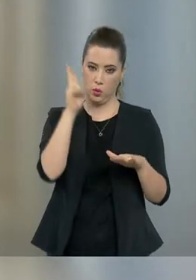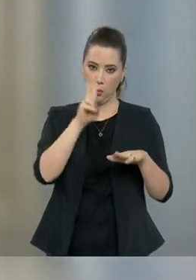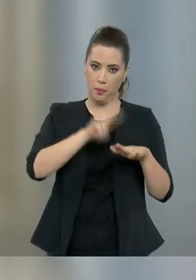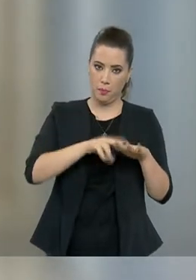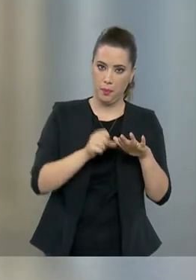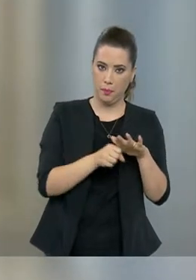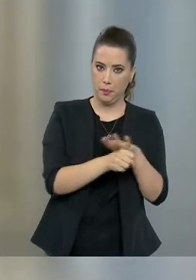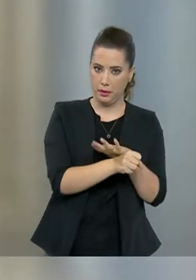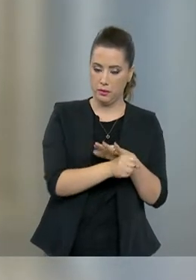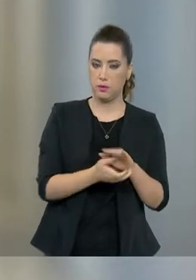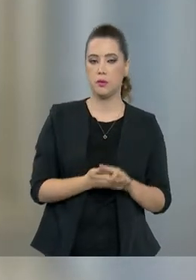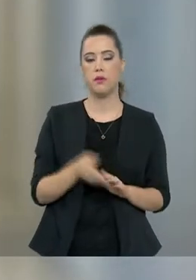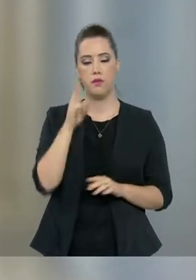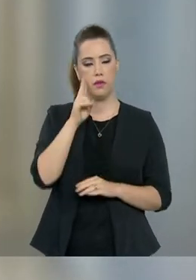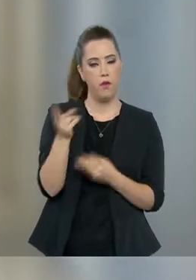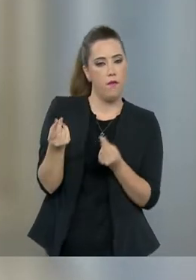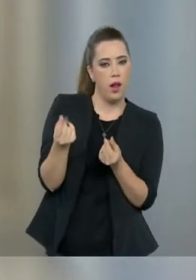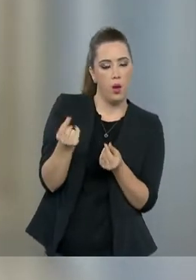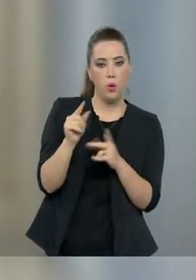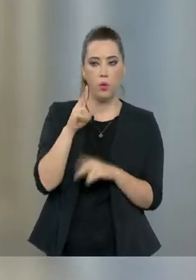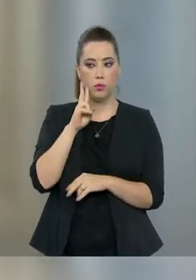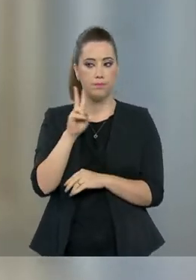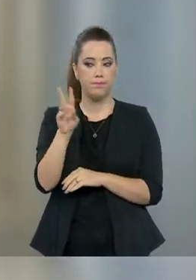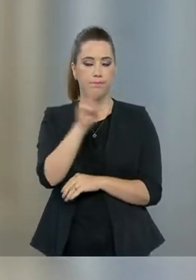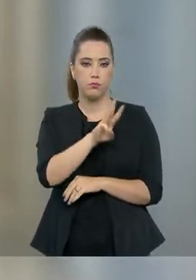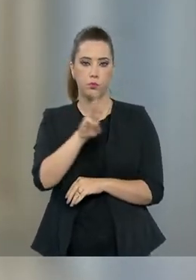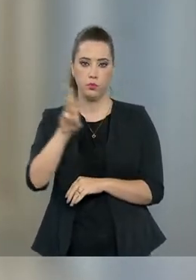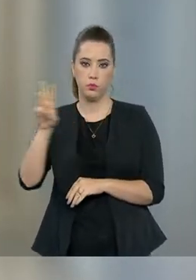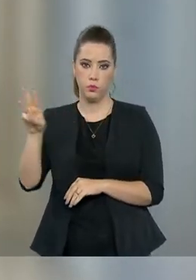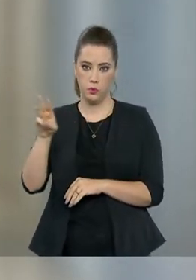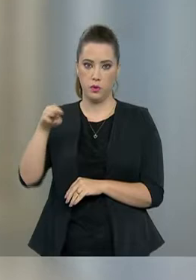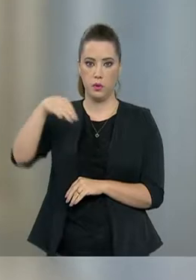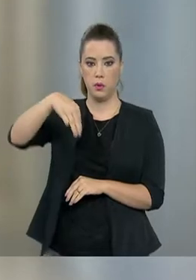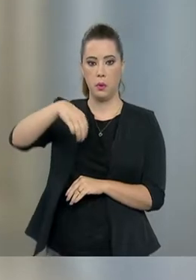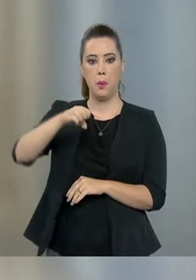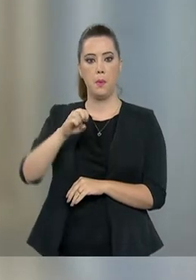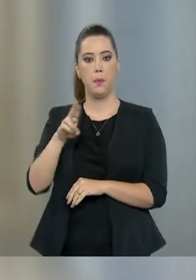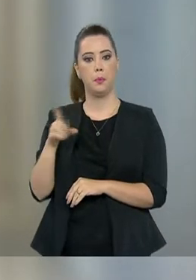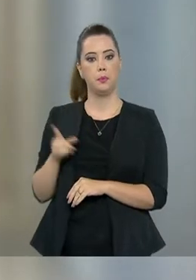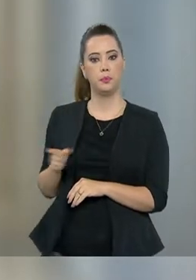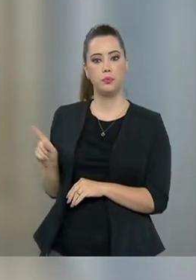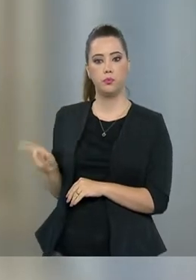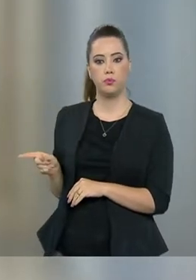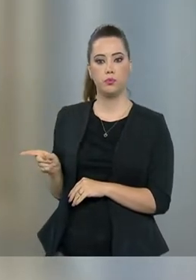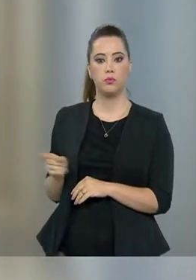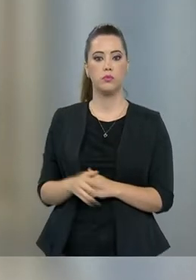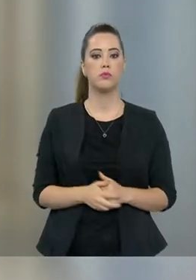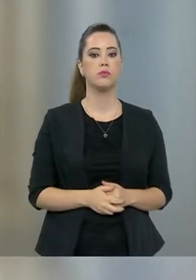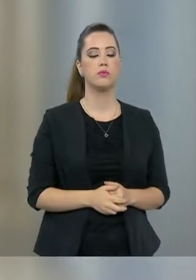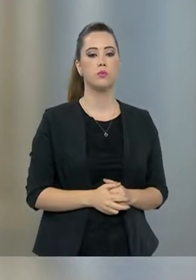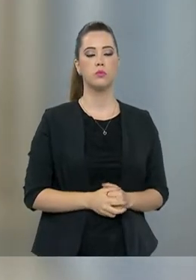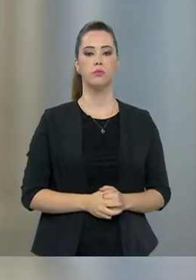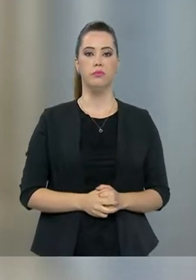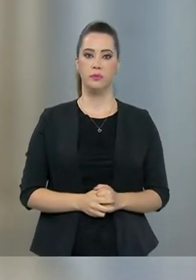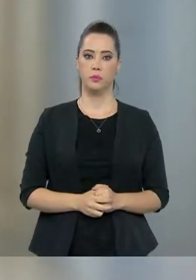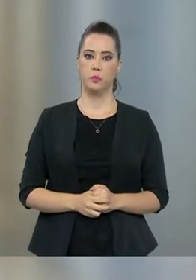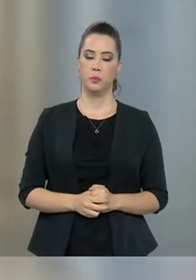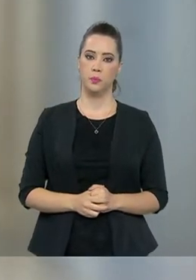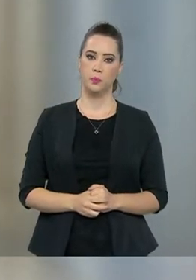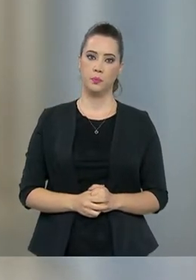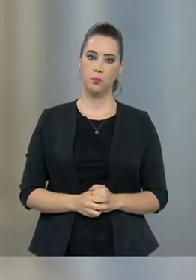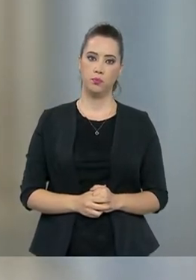consultar o valor a receber, basta acessar a página do meu INSS na internet, em meu.inss